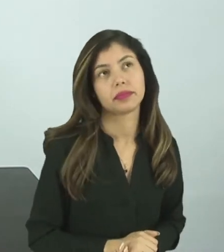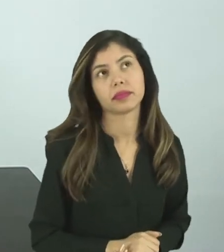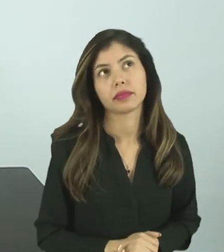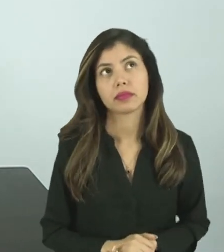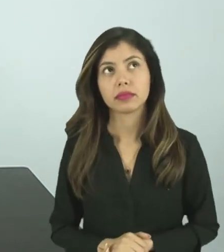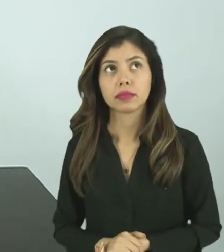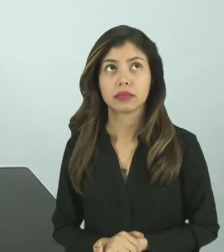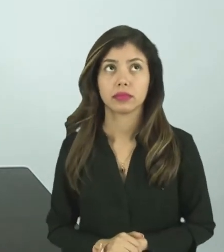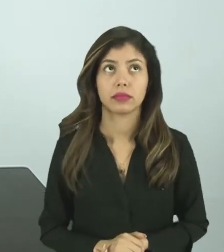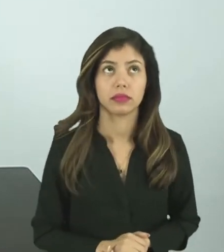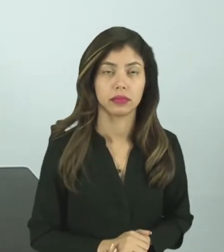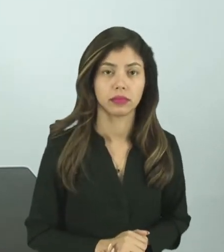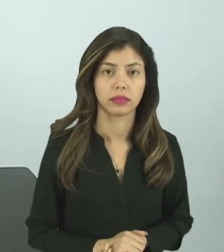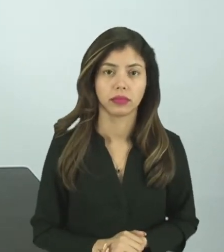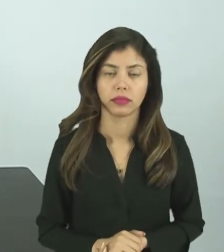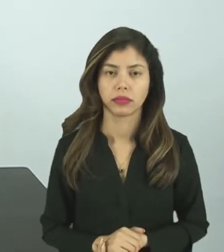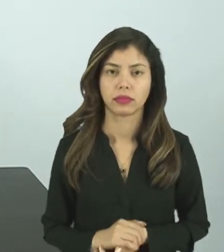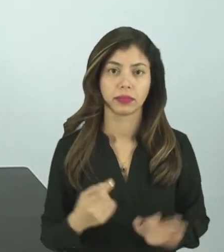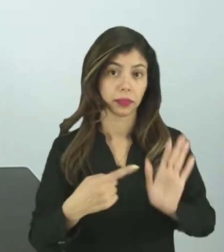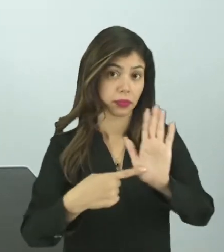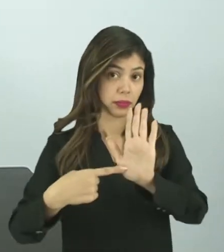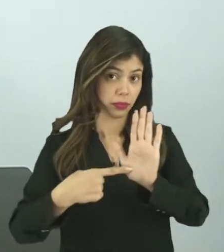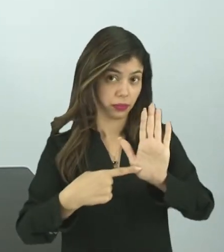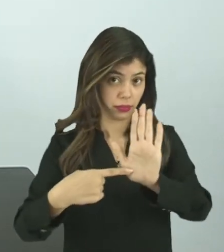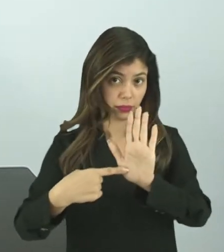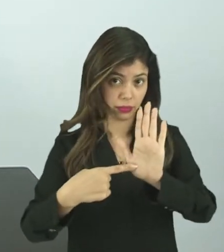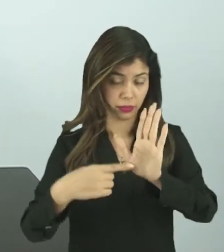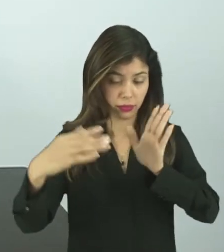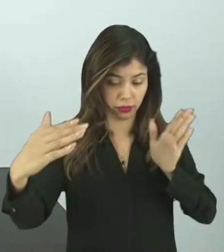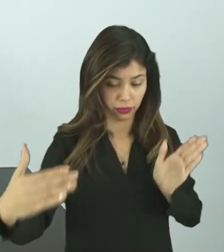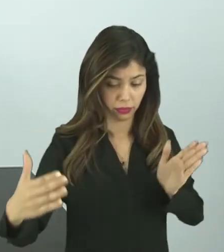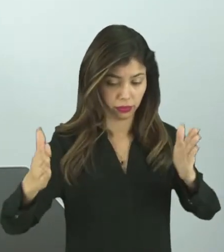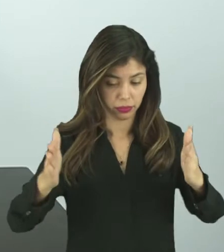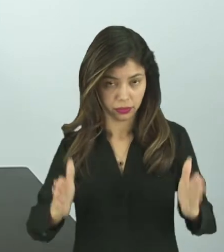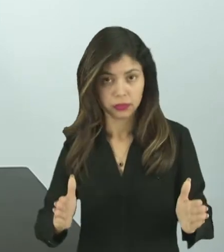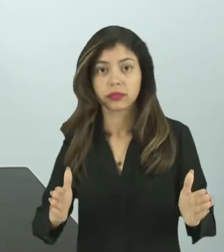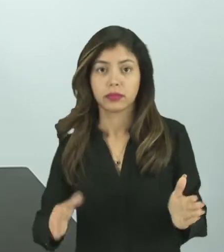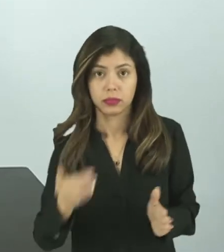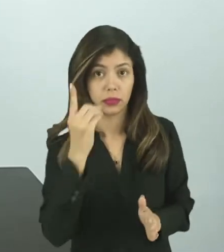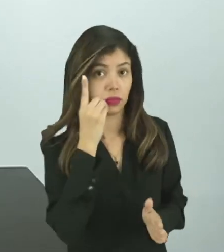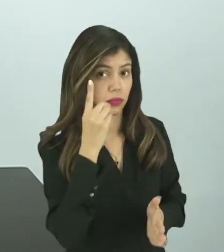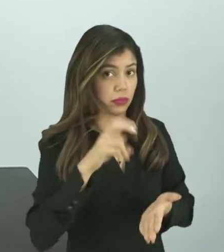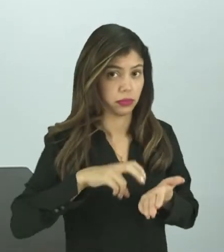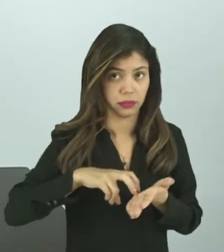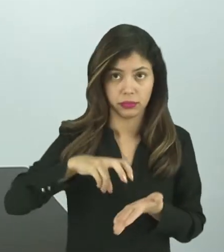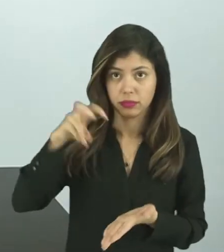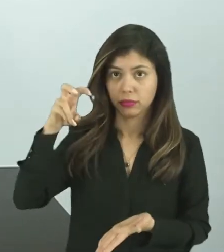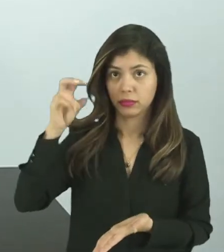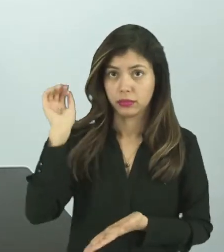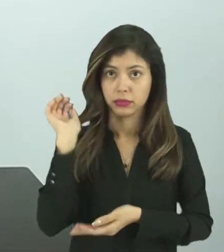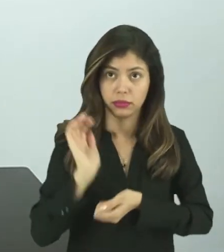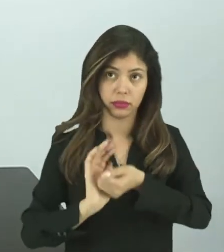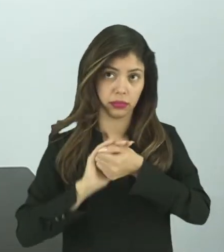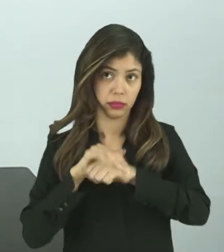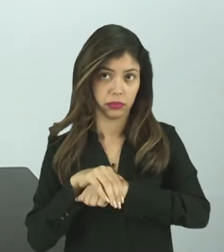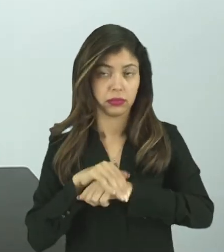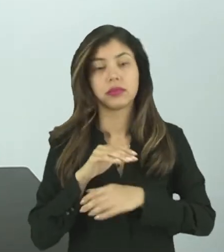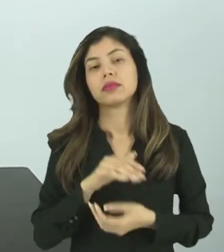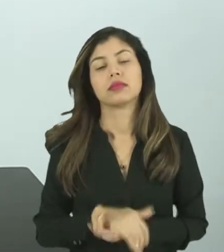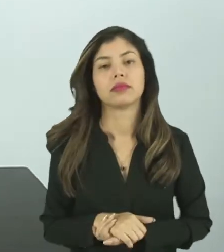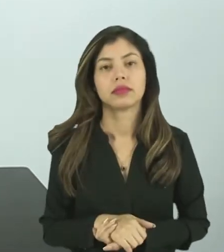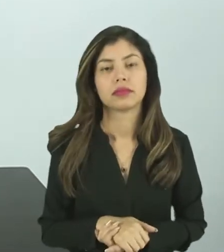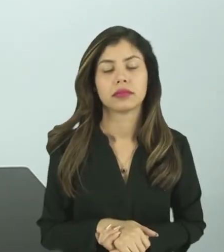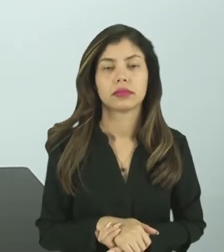para identificar a caixa mágica dos dias e as noites. Então,